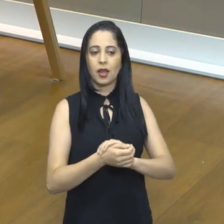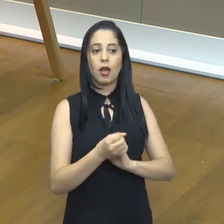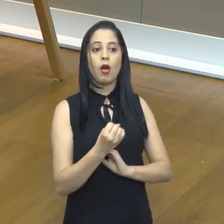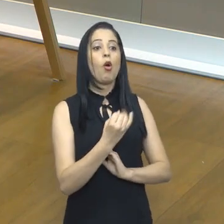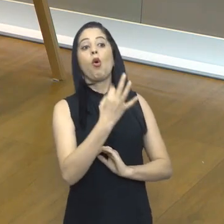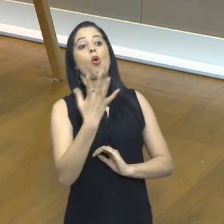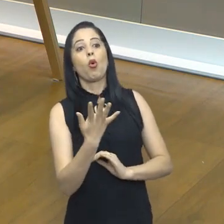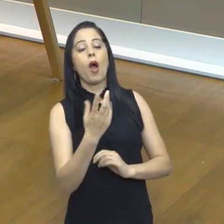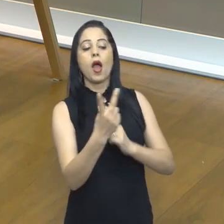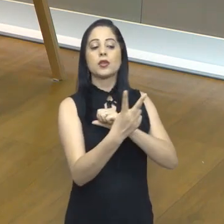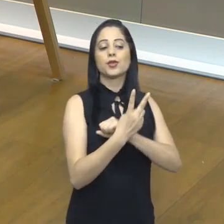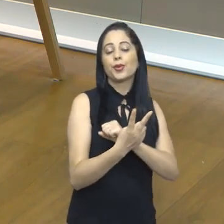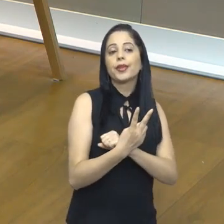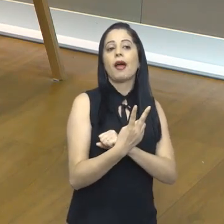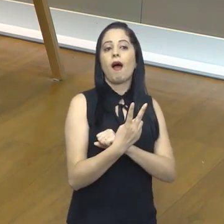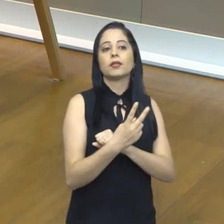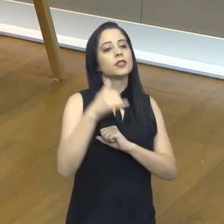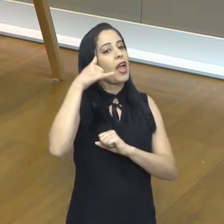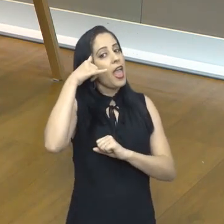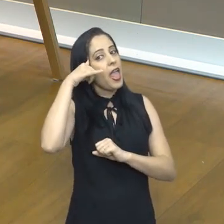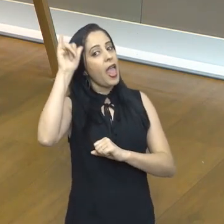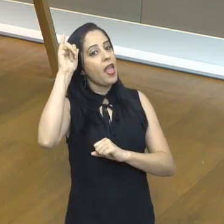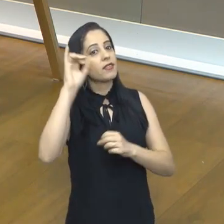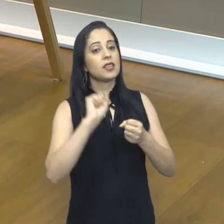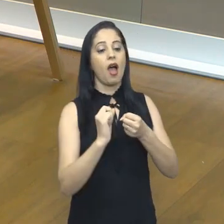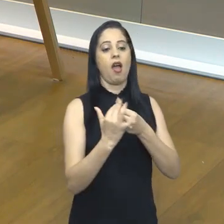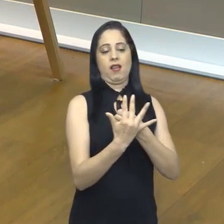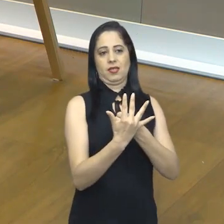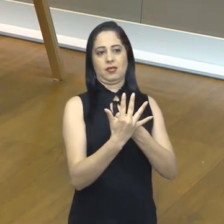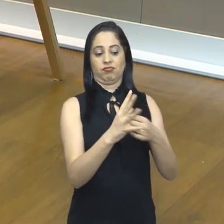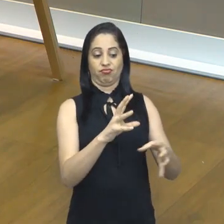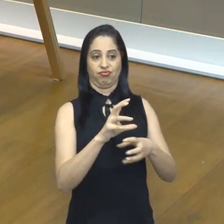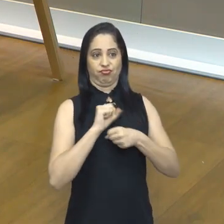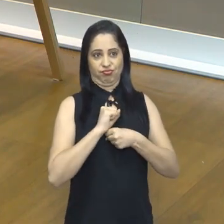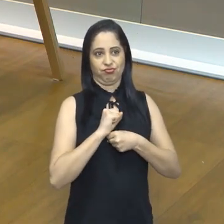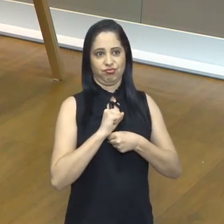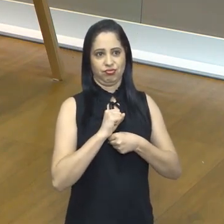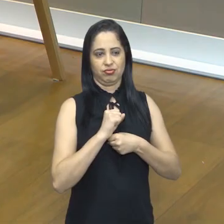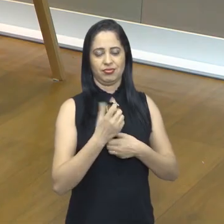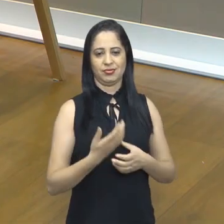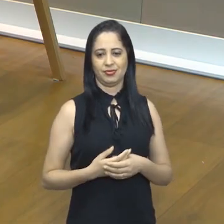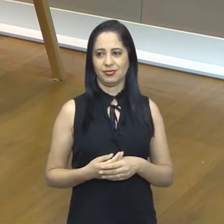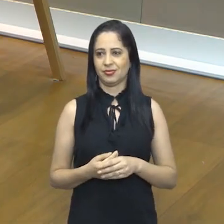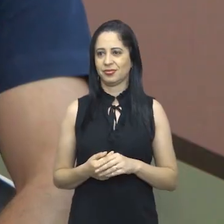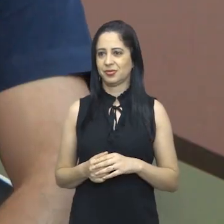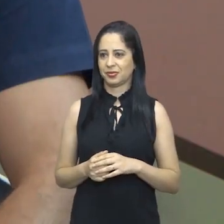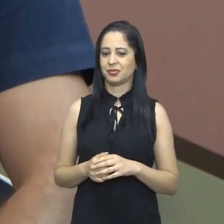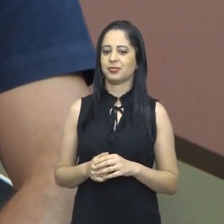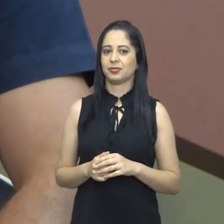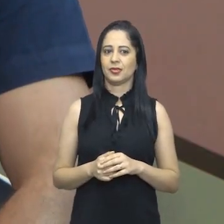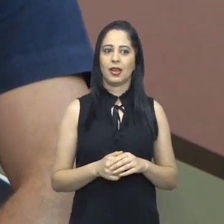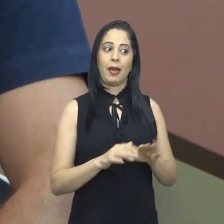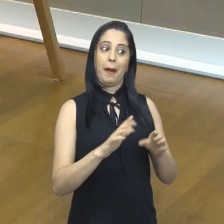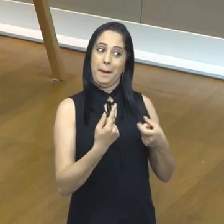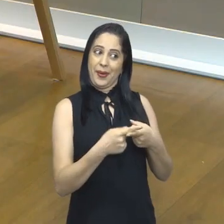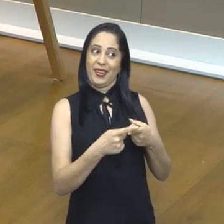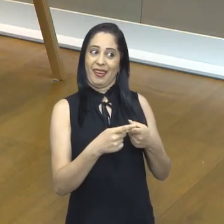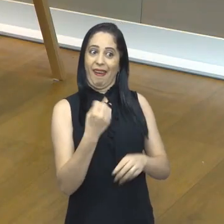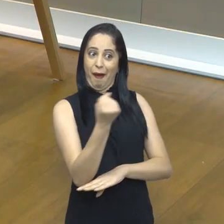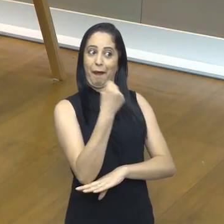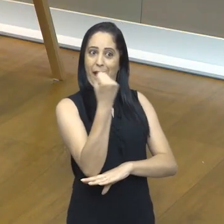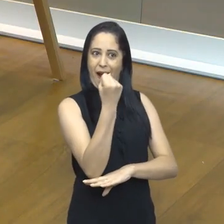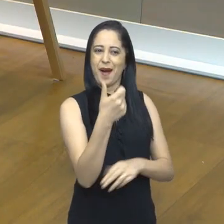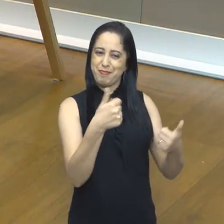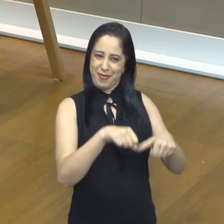Quais os cuidados e as medidas que a gente deve tomar, na verdade, para evitar a Covid-19, né? Para não chegar no pós-Covid.